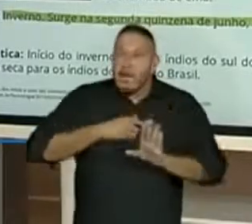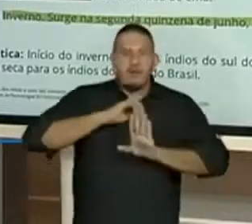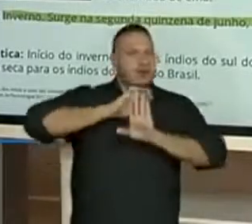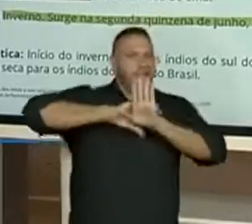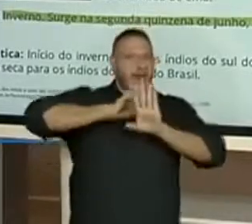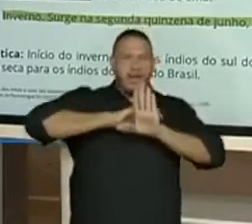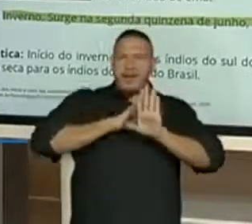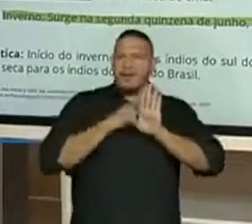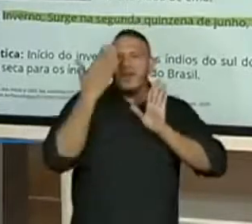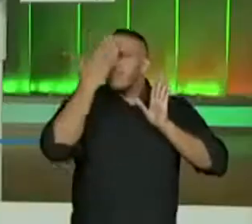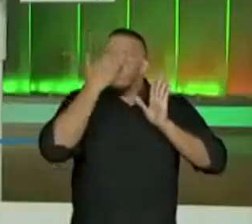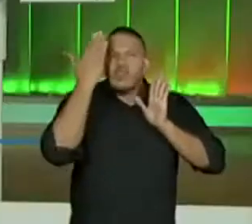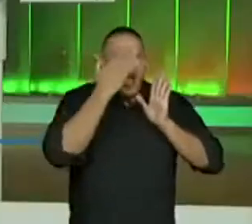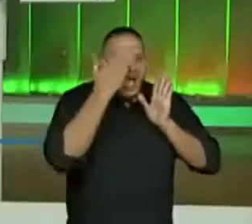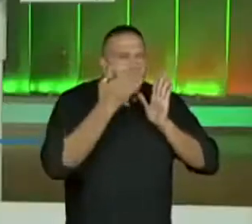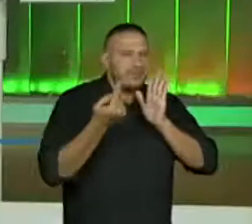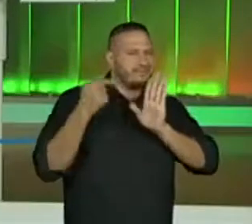ler